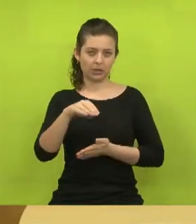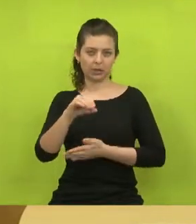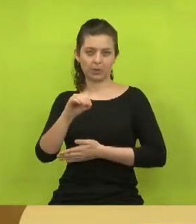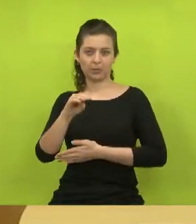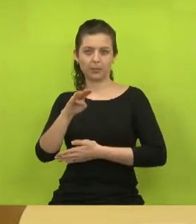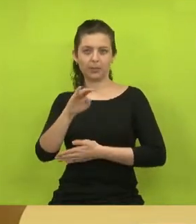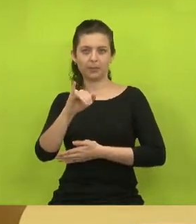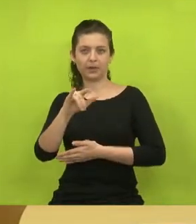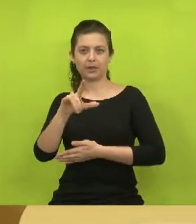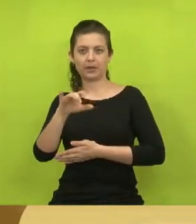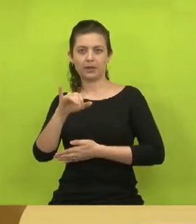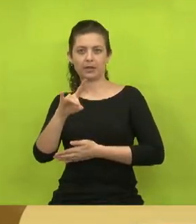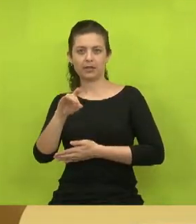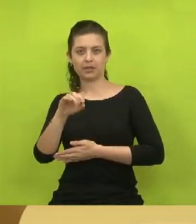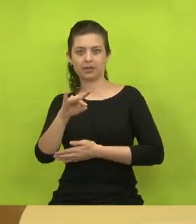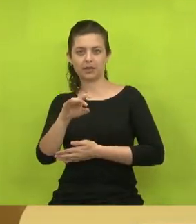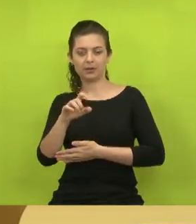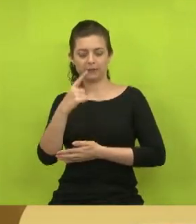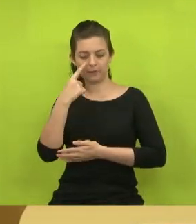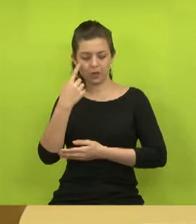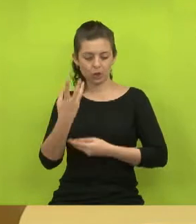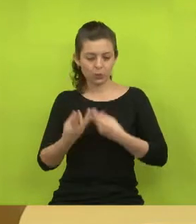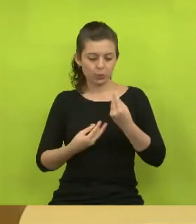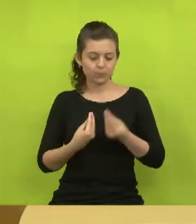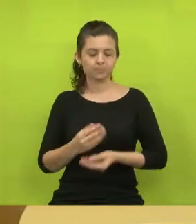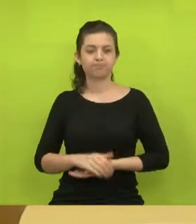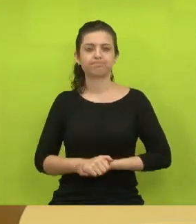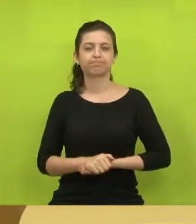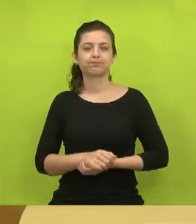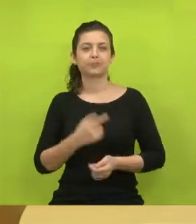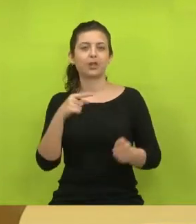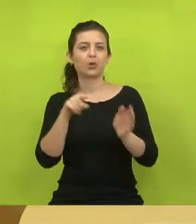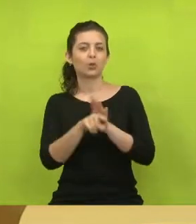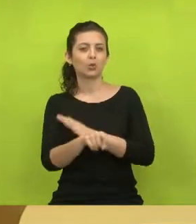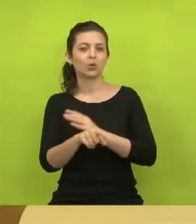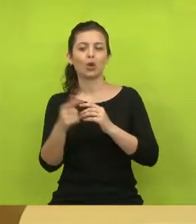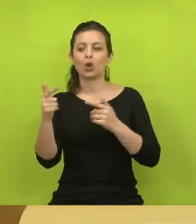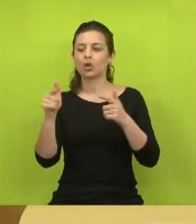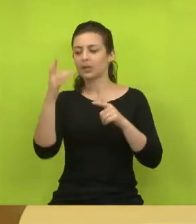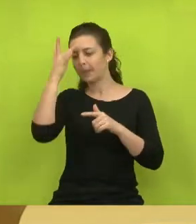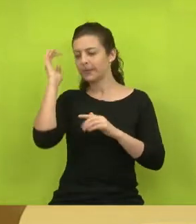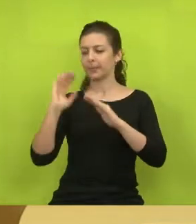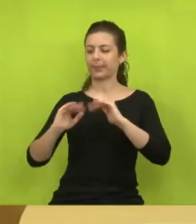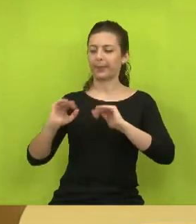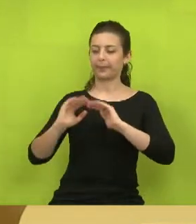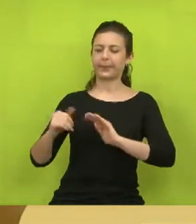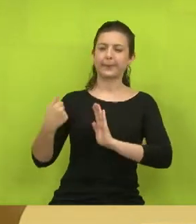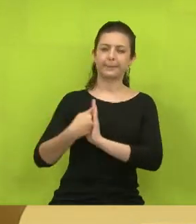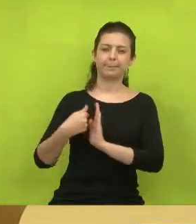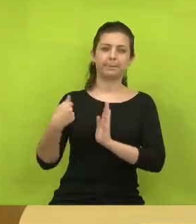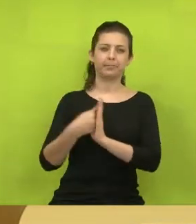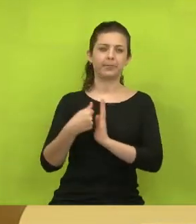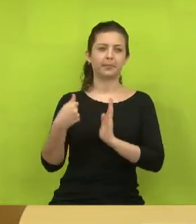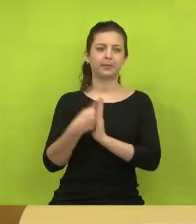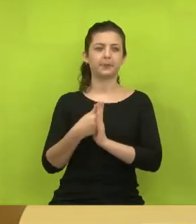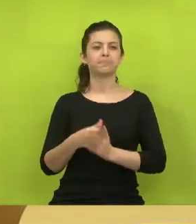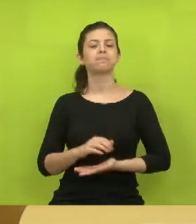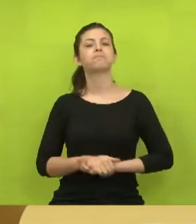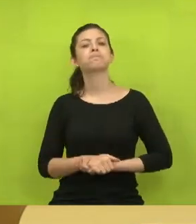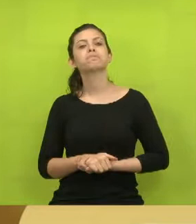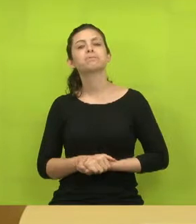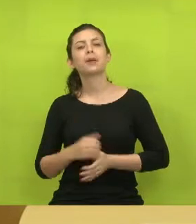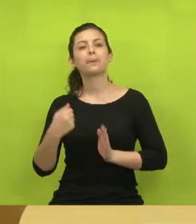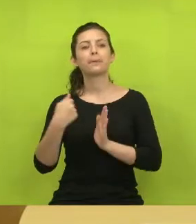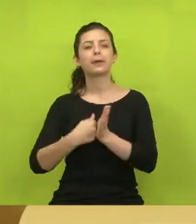possa verificar com relação a isso. Outro questionamento que a população também tem me cobrado. Nós sabemos